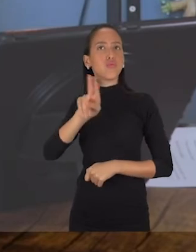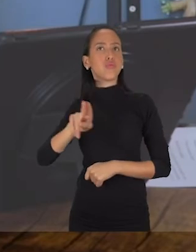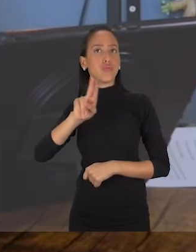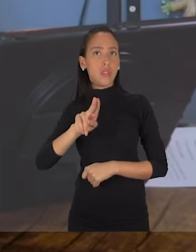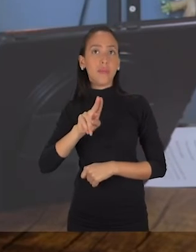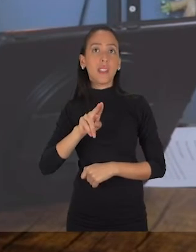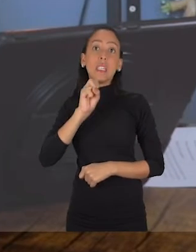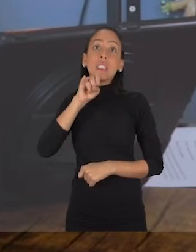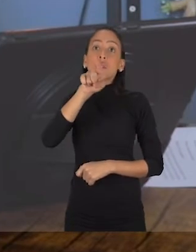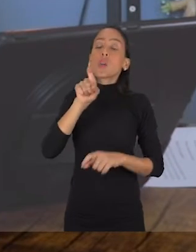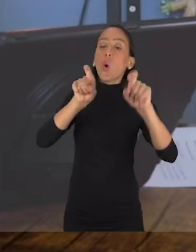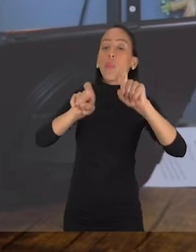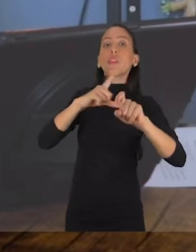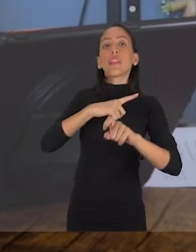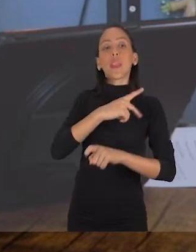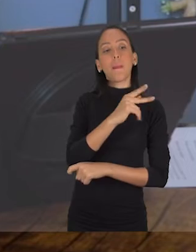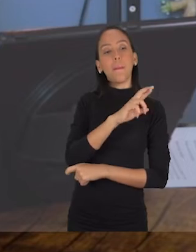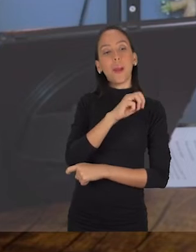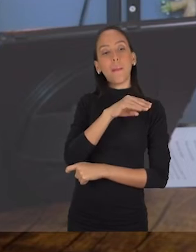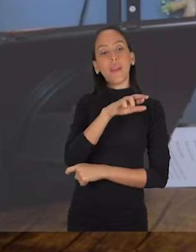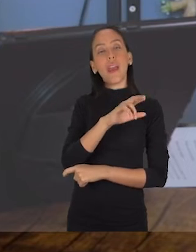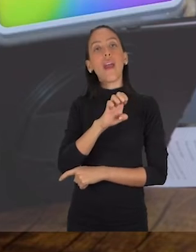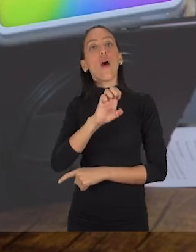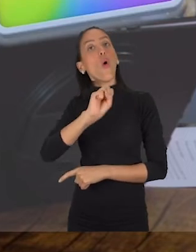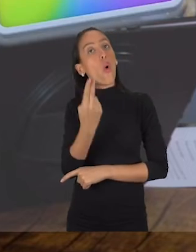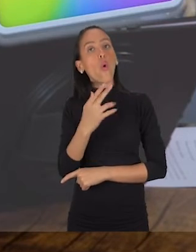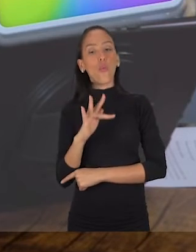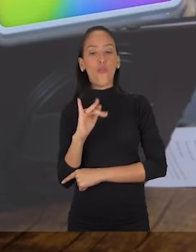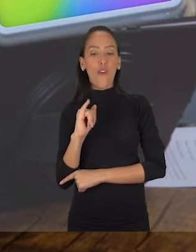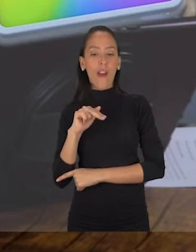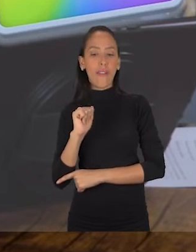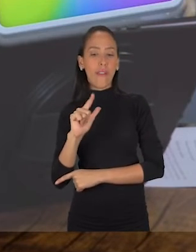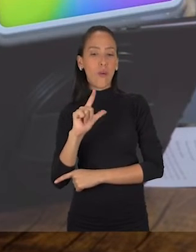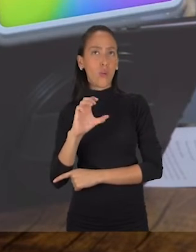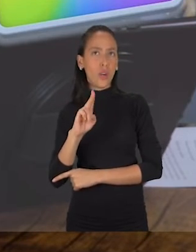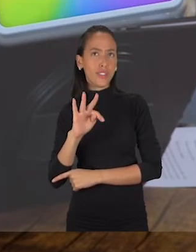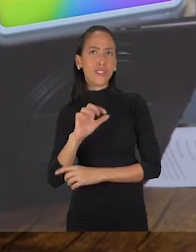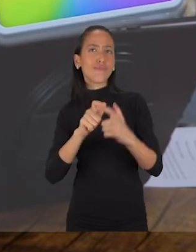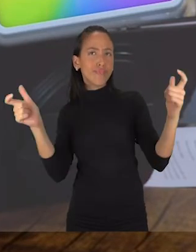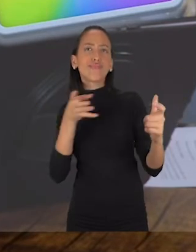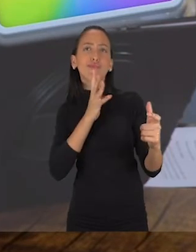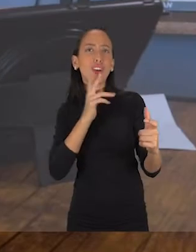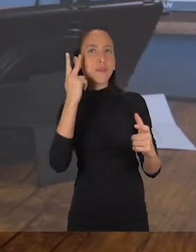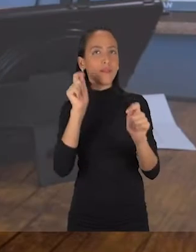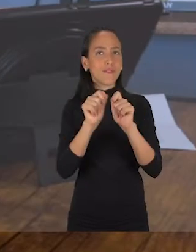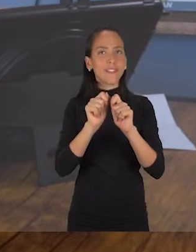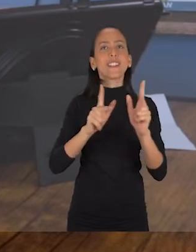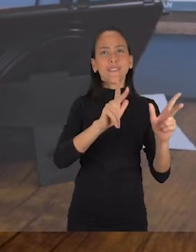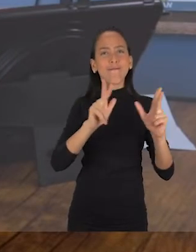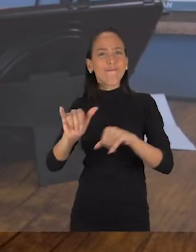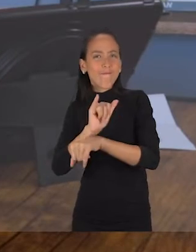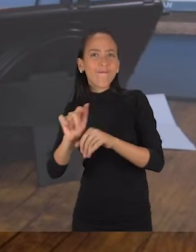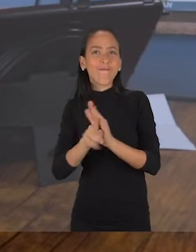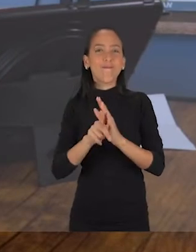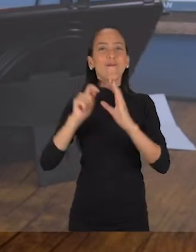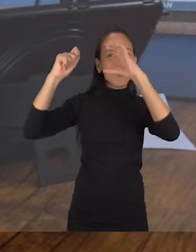É claro que se você for editar num computador, você vai usar o Premiere ou o Final Cut, que são os programas mais conhecidos pra edição. Agora, se